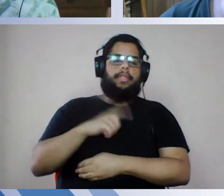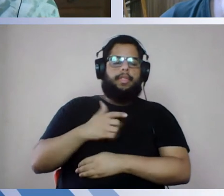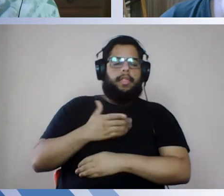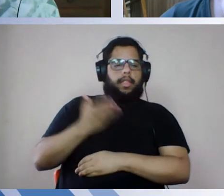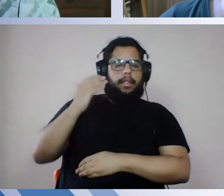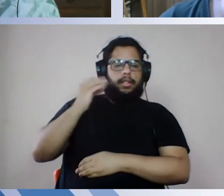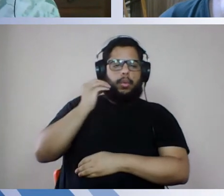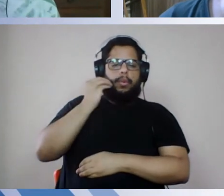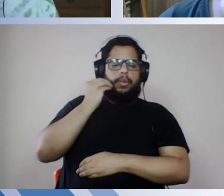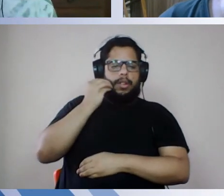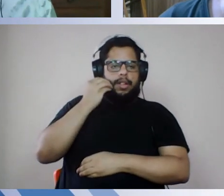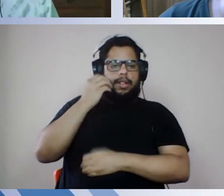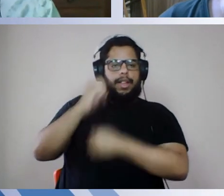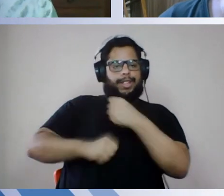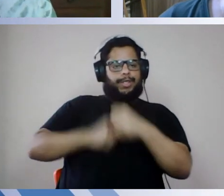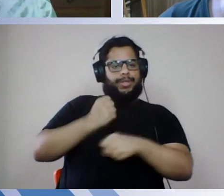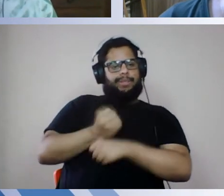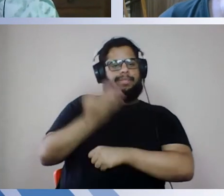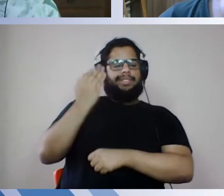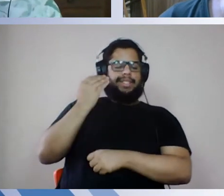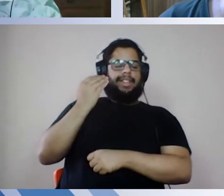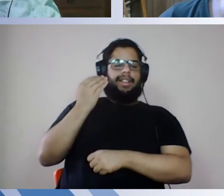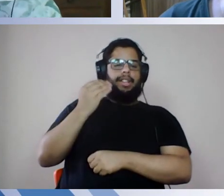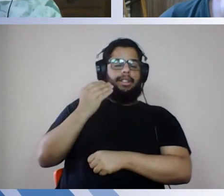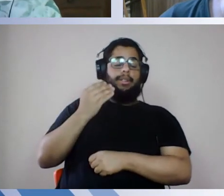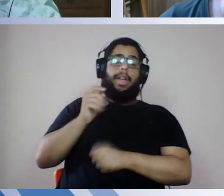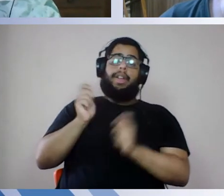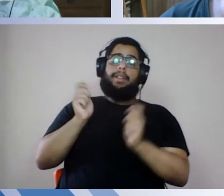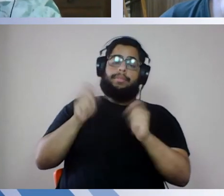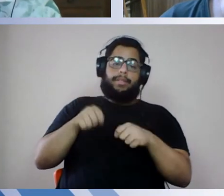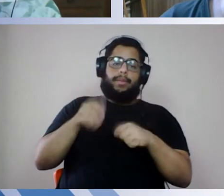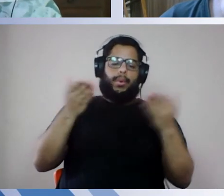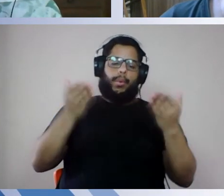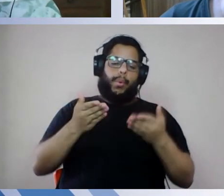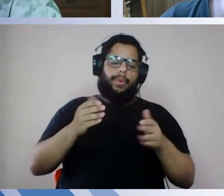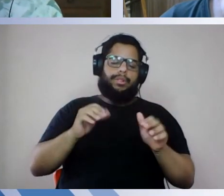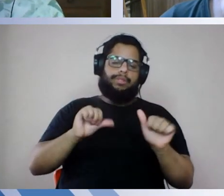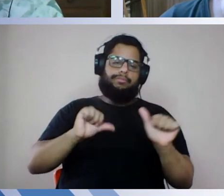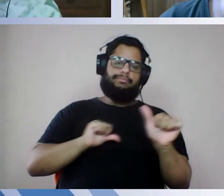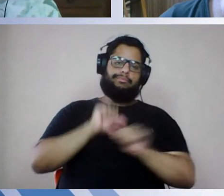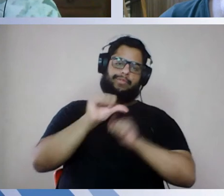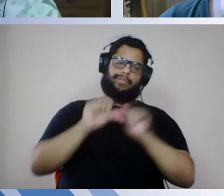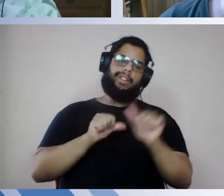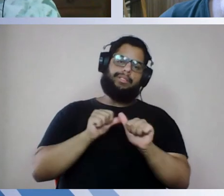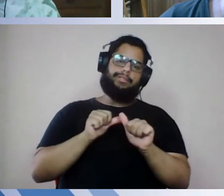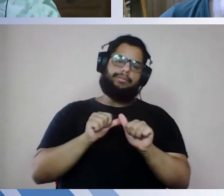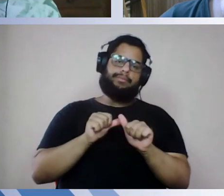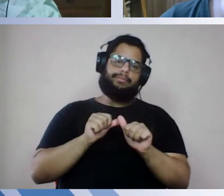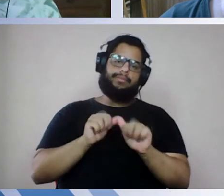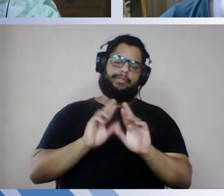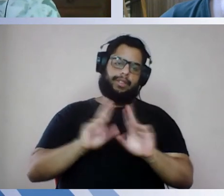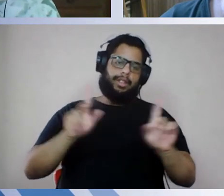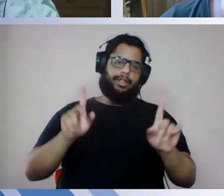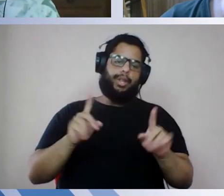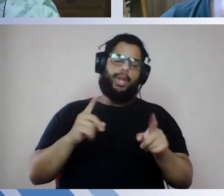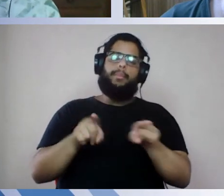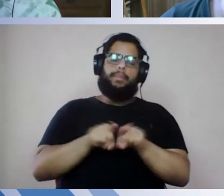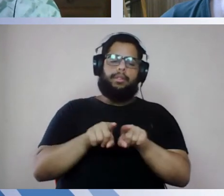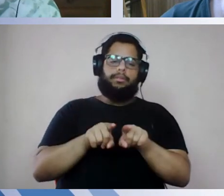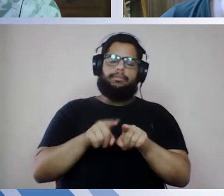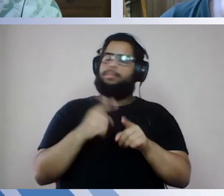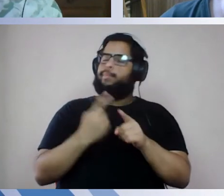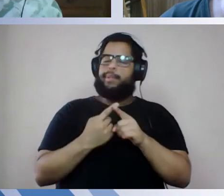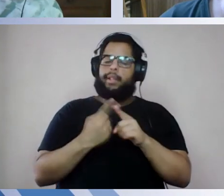isso há um ano atrás, hoje talvez nós estivéssemos num momento diferente, né, vários países estão num momento diferente,